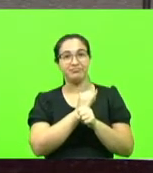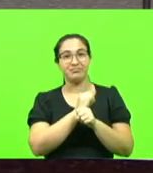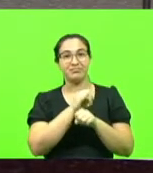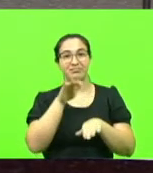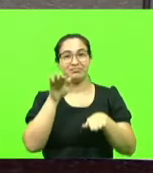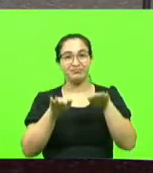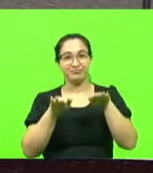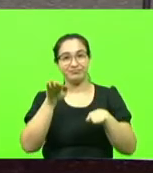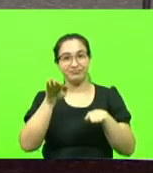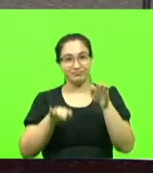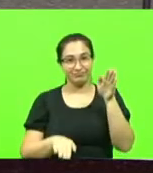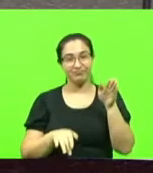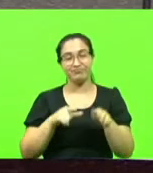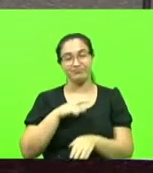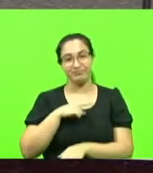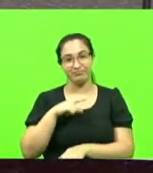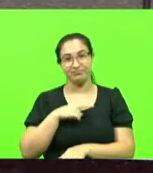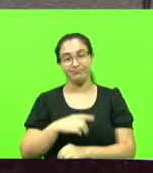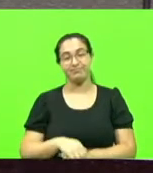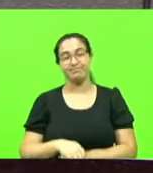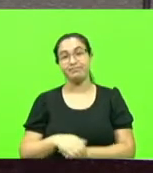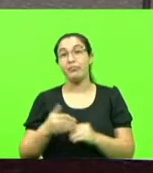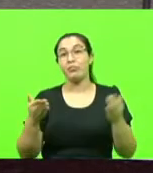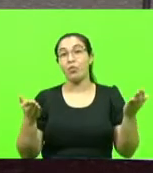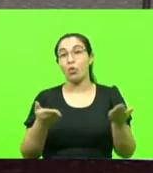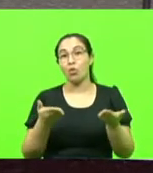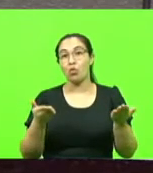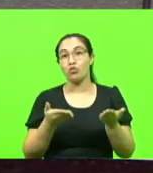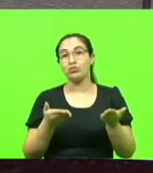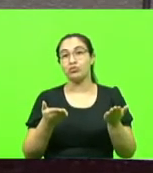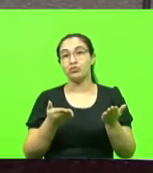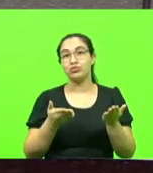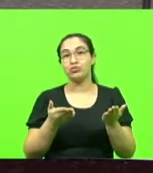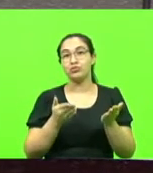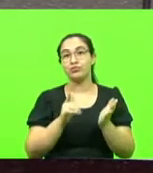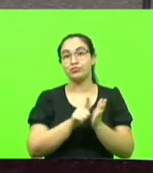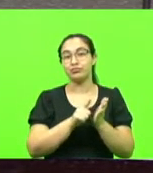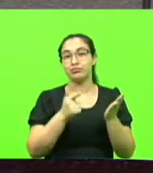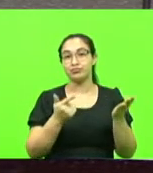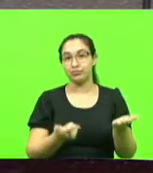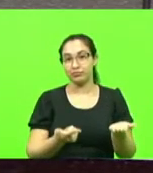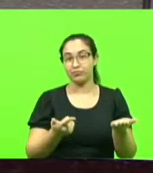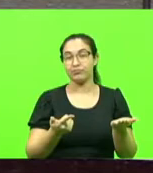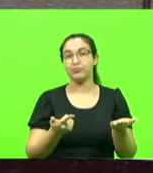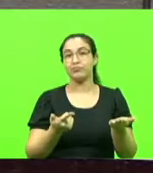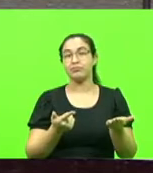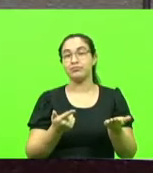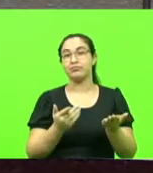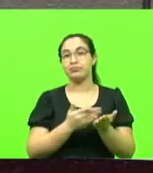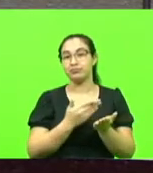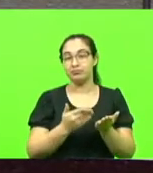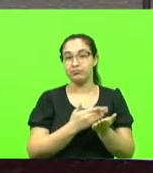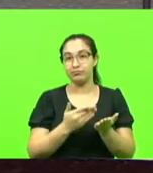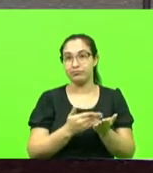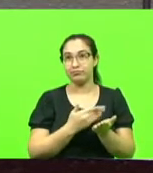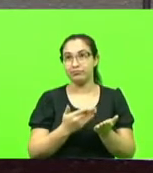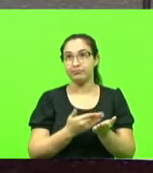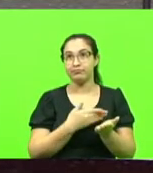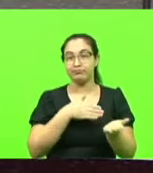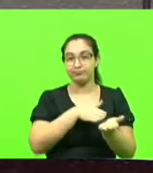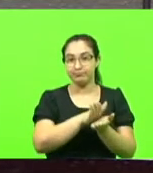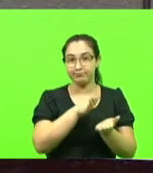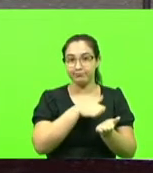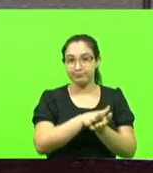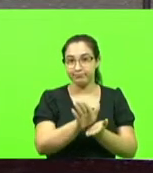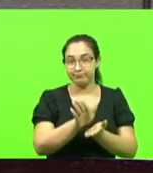edição de hoje do Jornal Notícias do Dia, eu impresso trata no